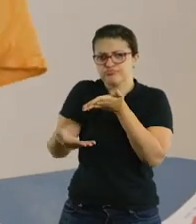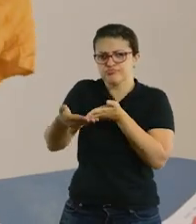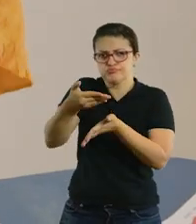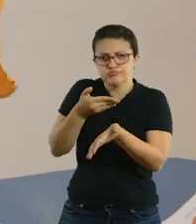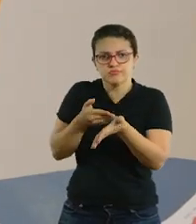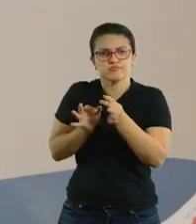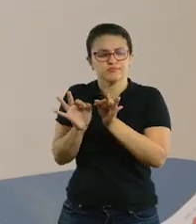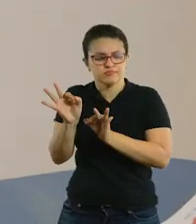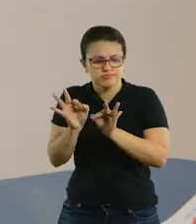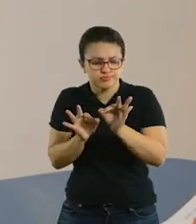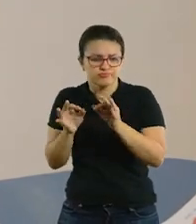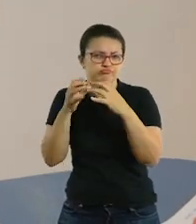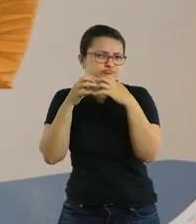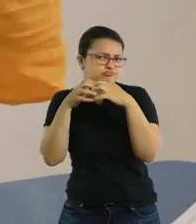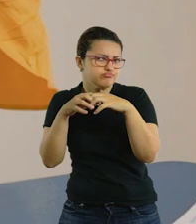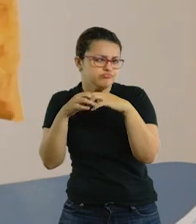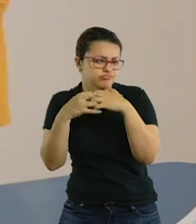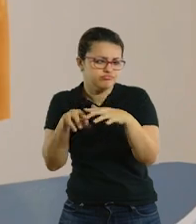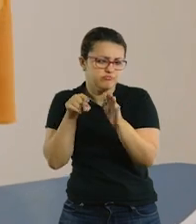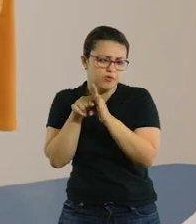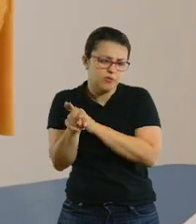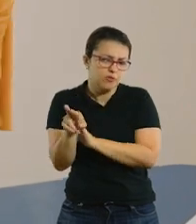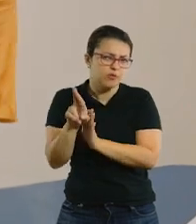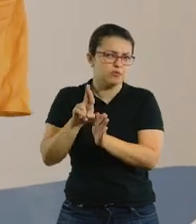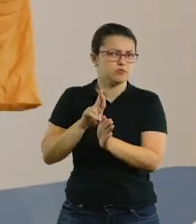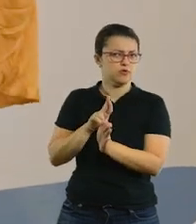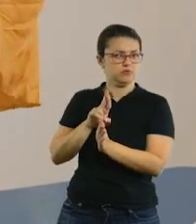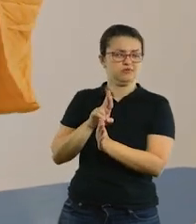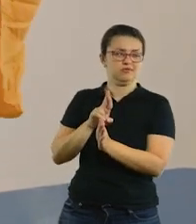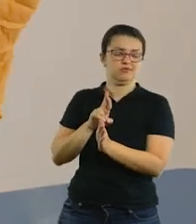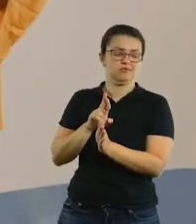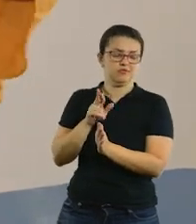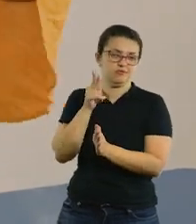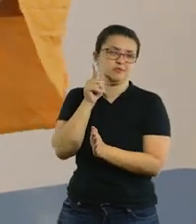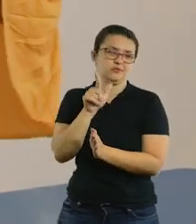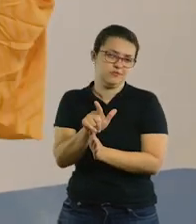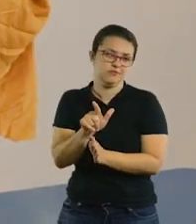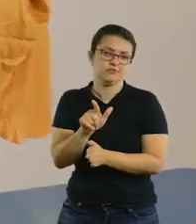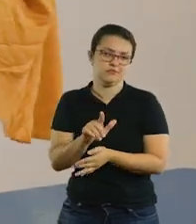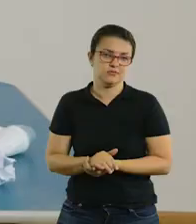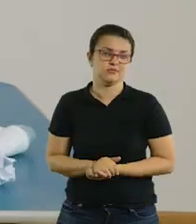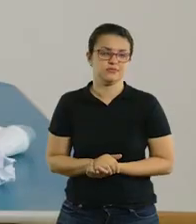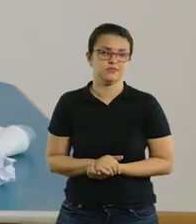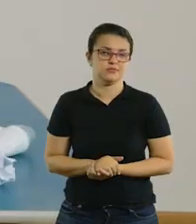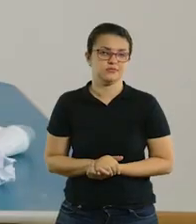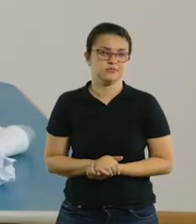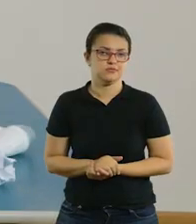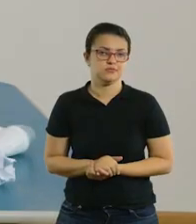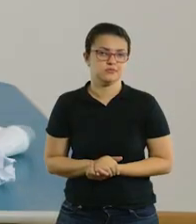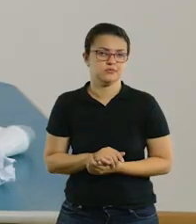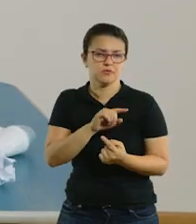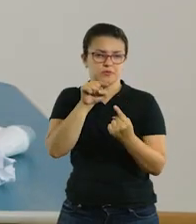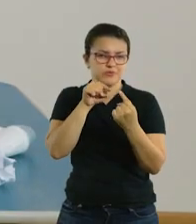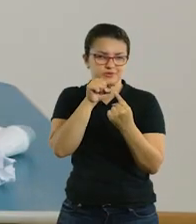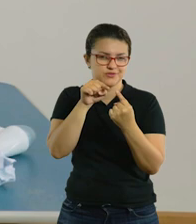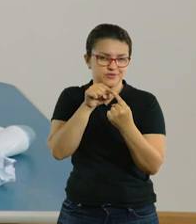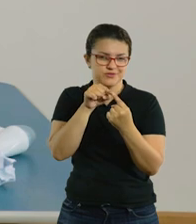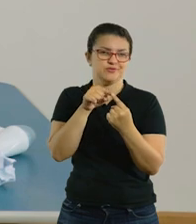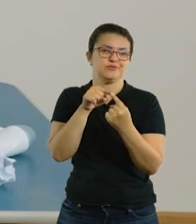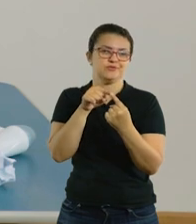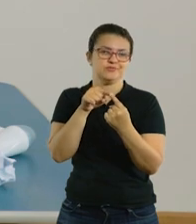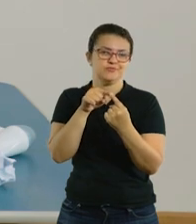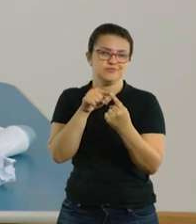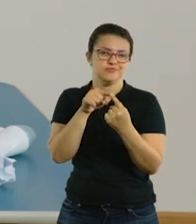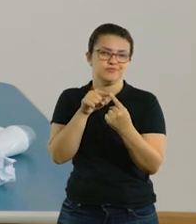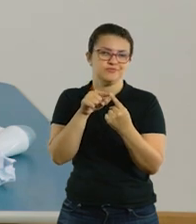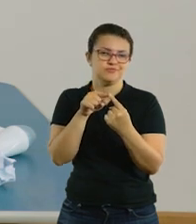todo. Você precisa organizar o pensamento, fazer perguntas, para que ela consiga atingir os objetivos que